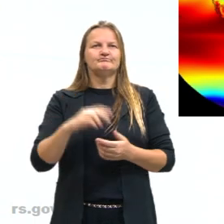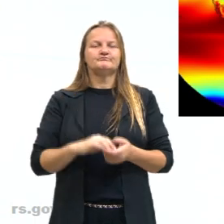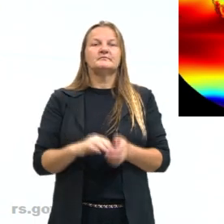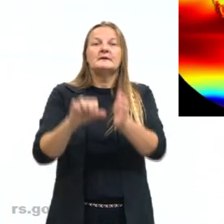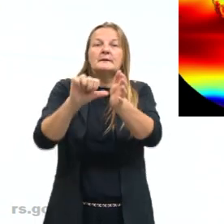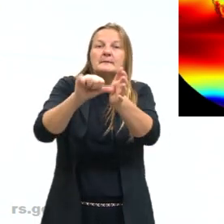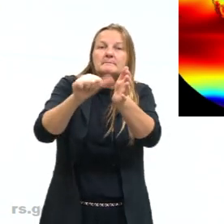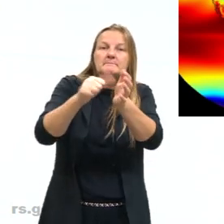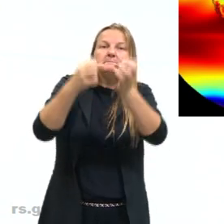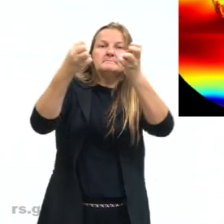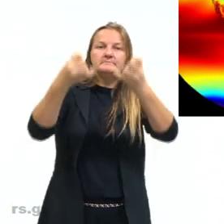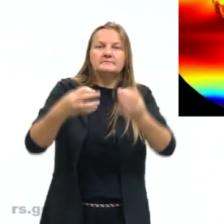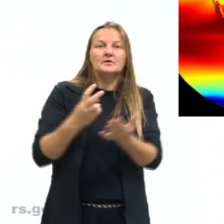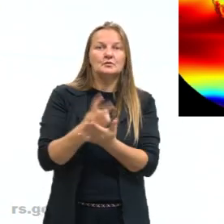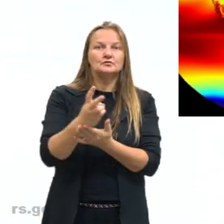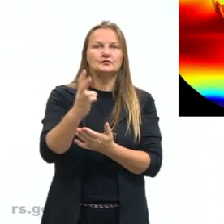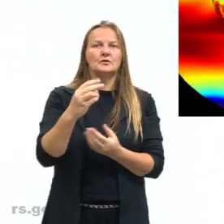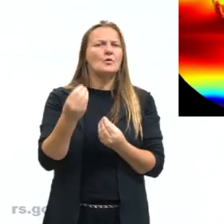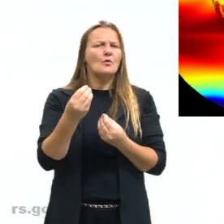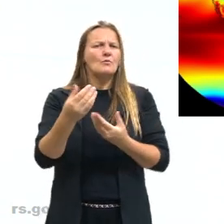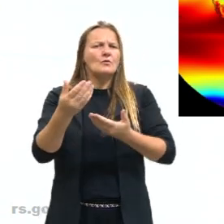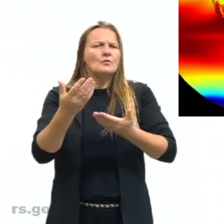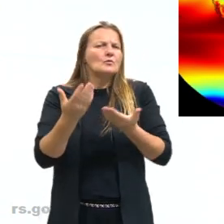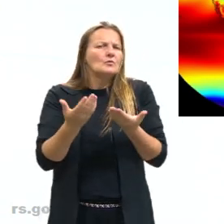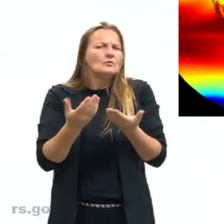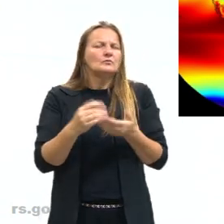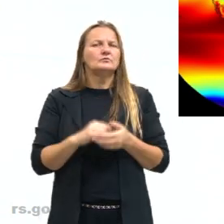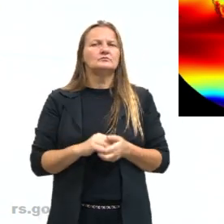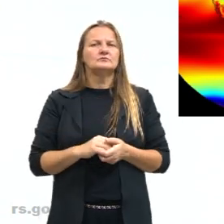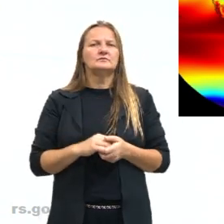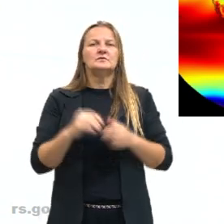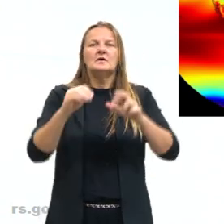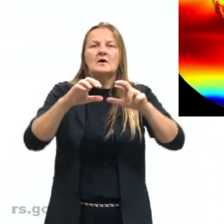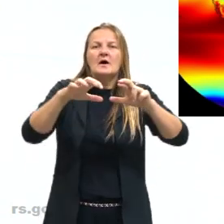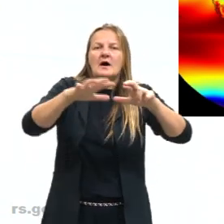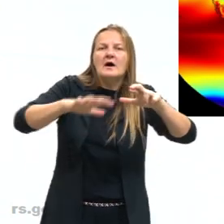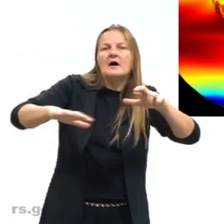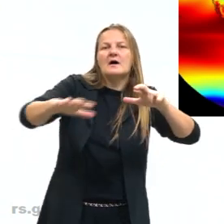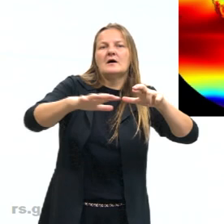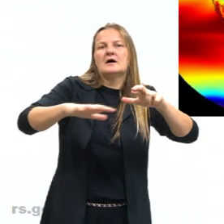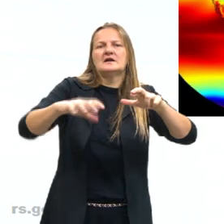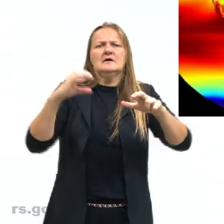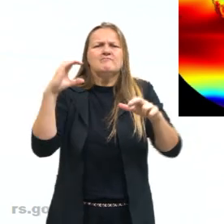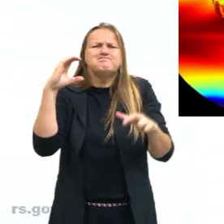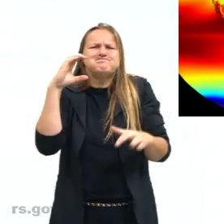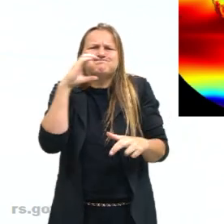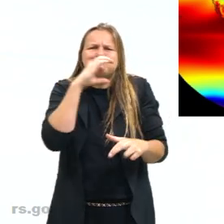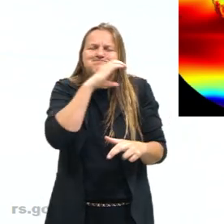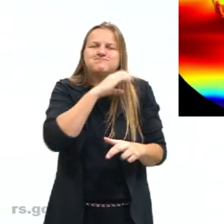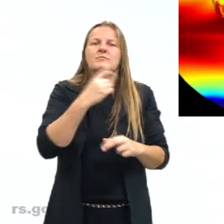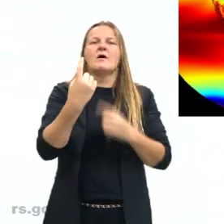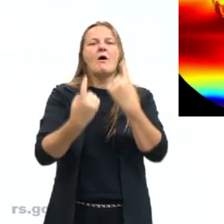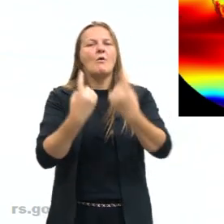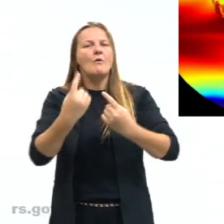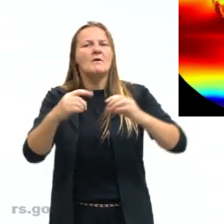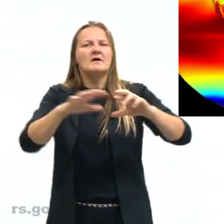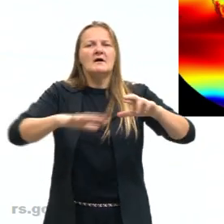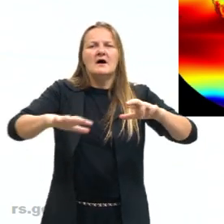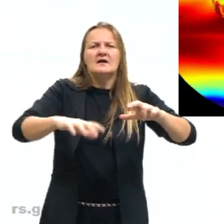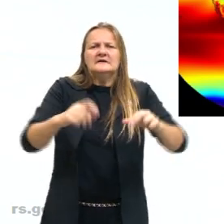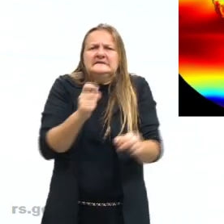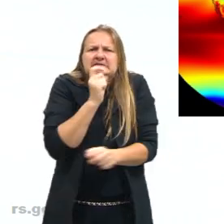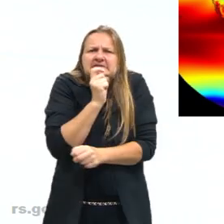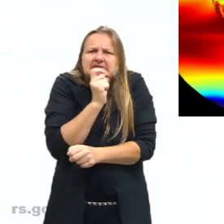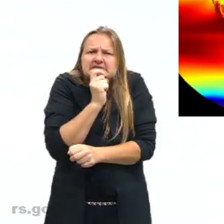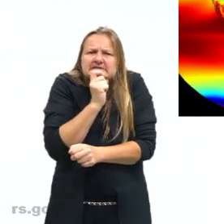Primeiro, como é que a gente recebe, né, existem áreas mais quentes, áreas mais frias do planeta, a gente divide por